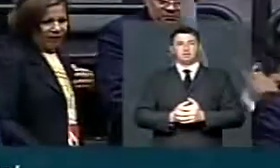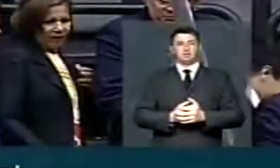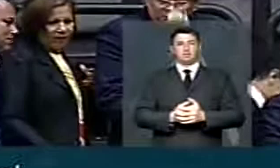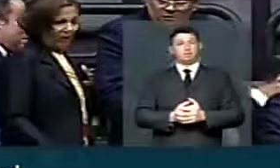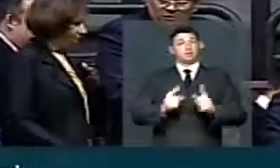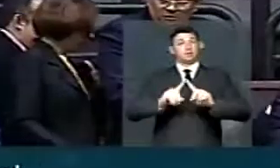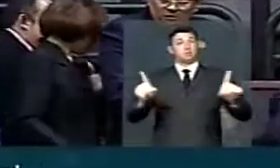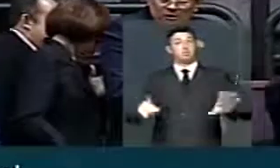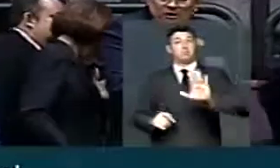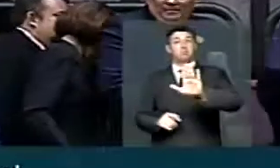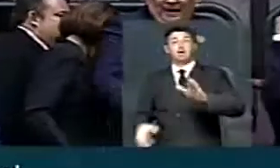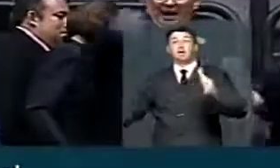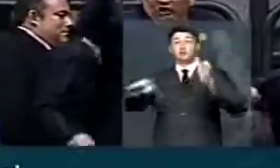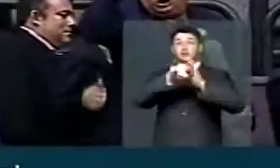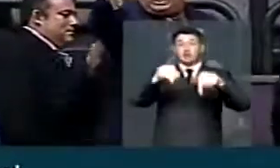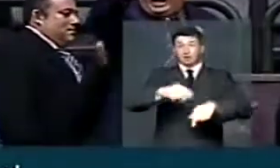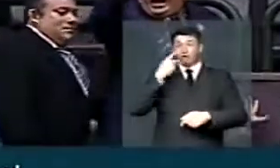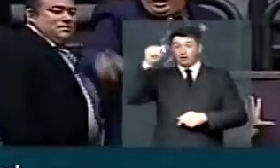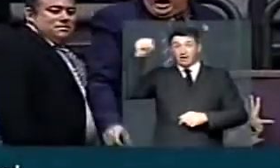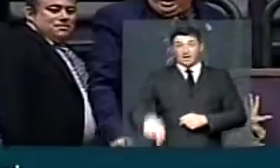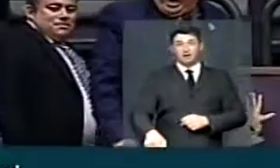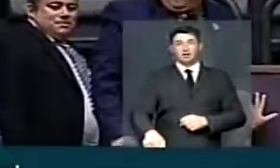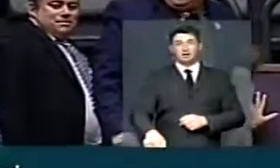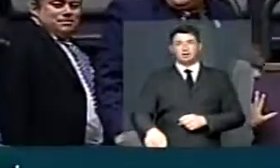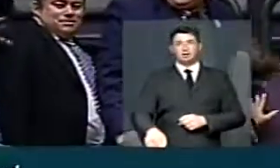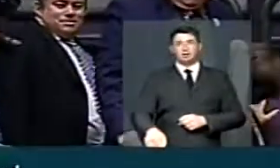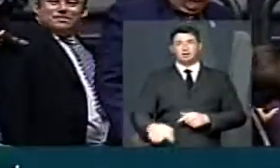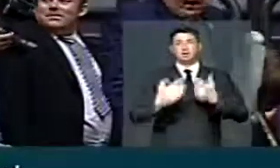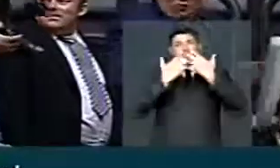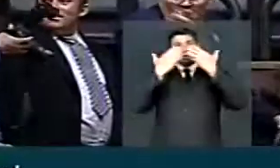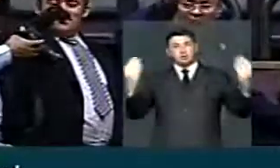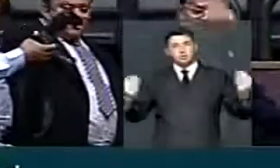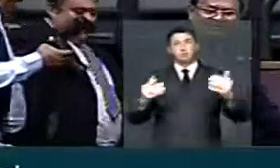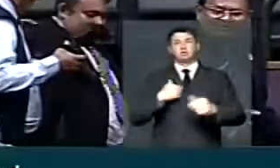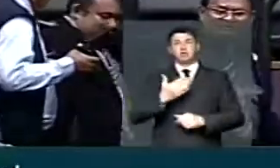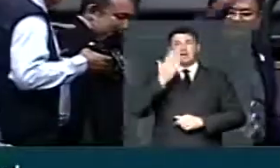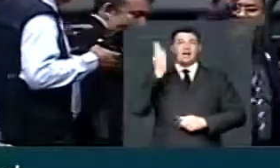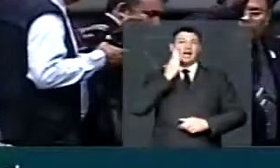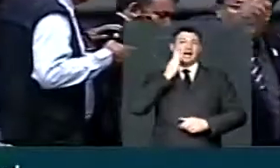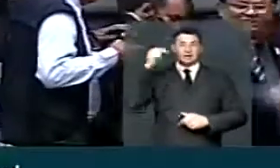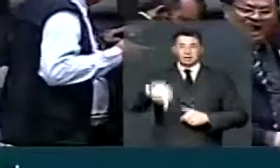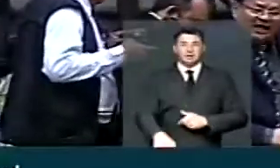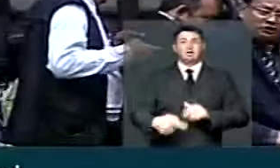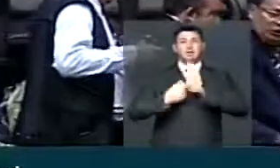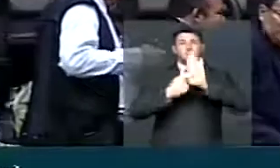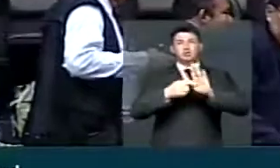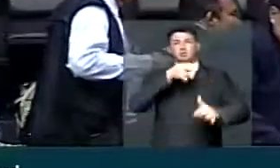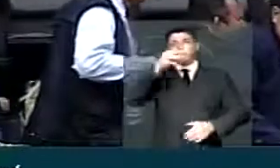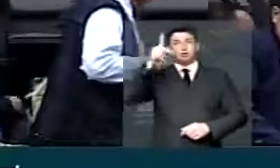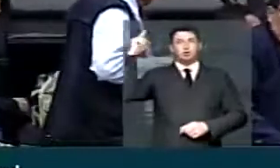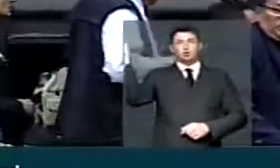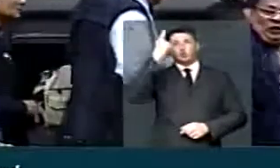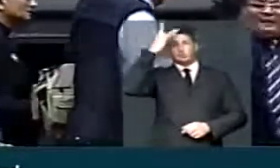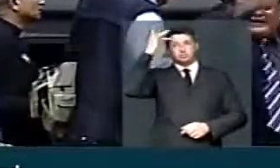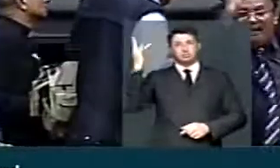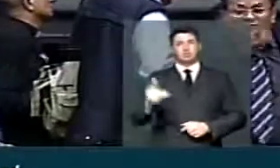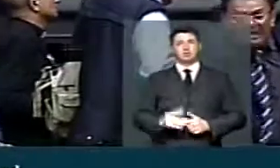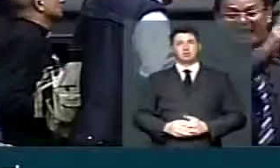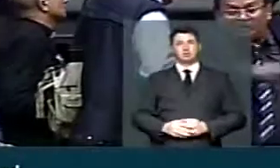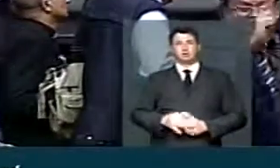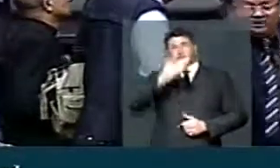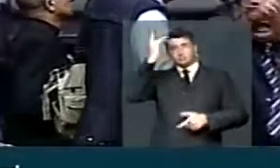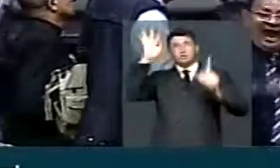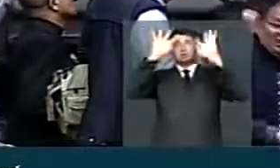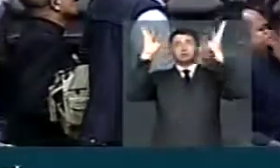Mas tem que vir aqui dizer isso, expor a sua cara aqui para a opinião pública, para esses munícipes,